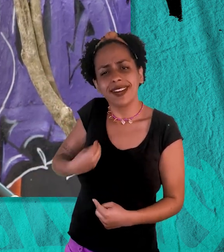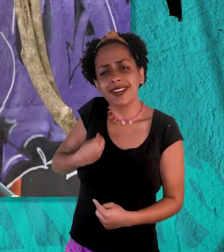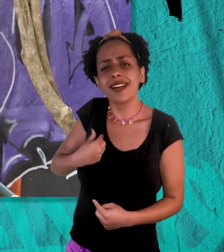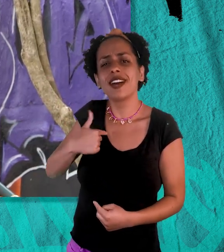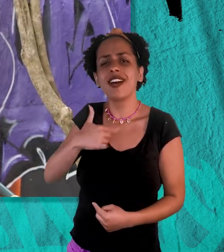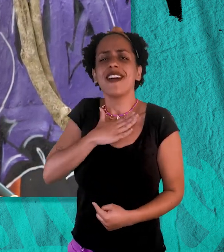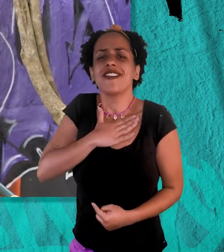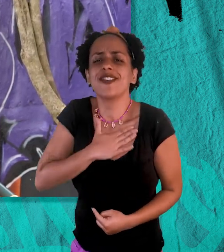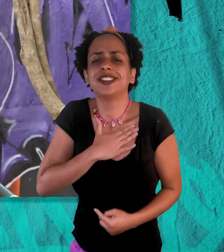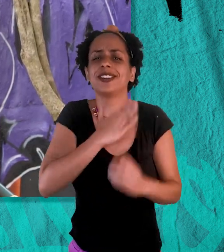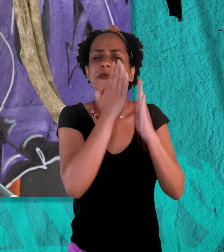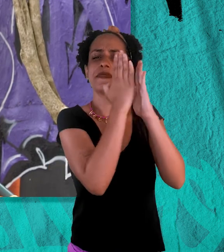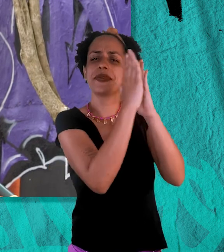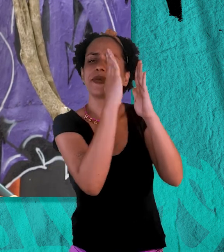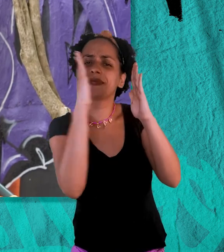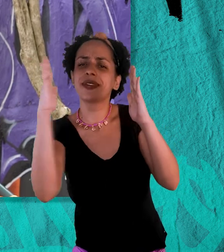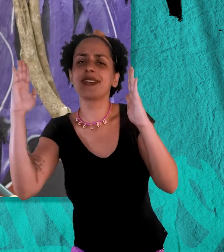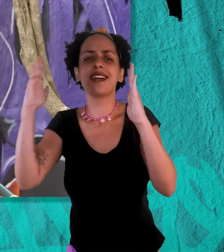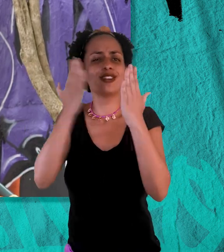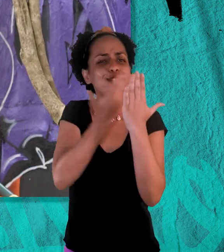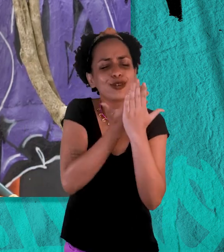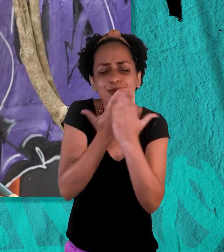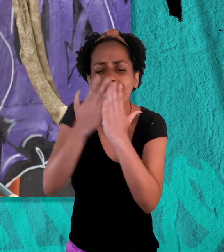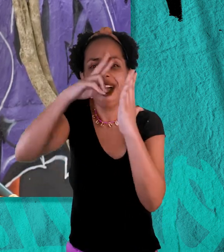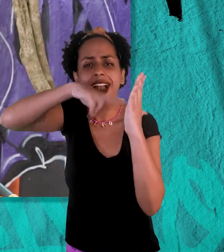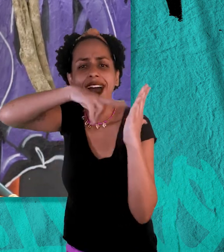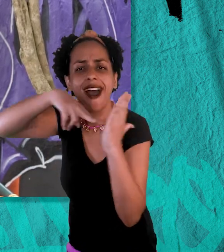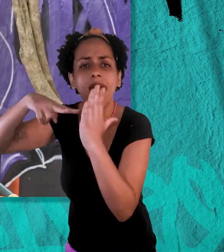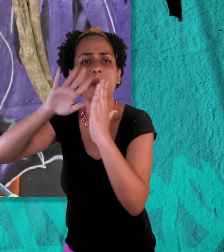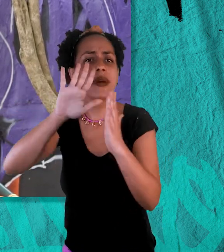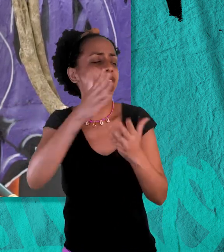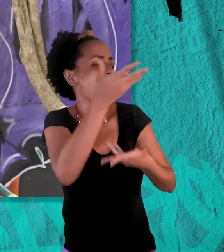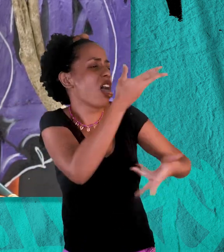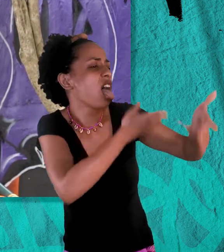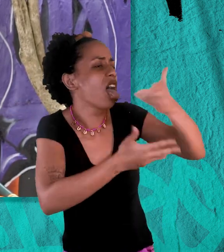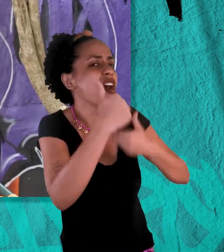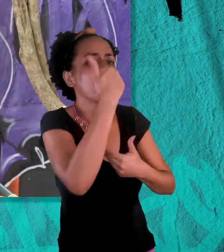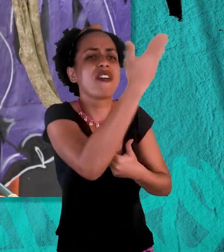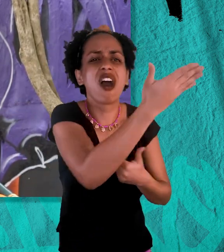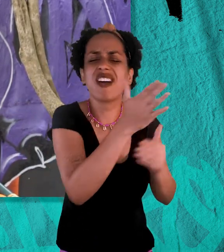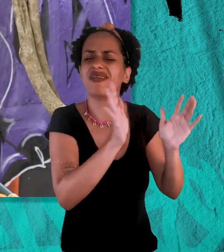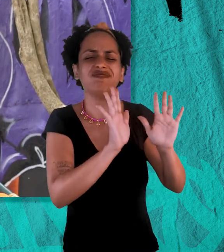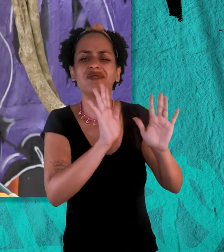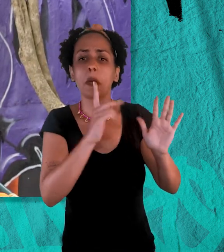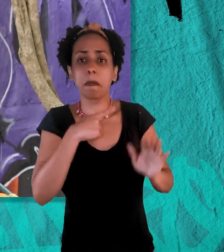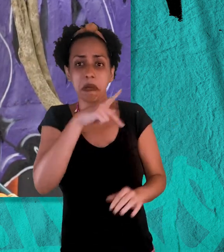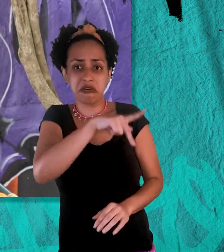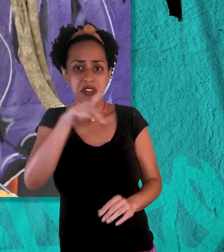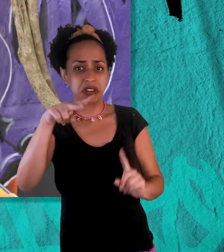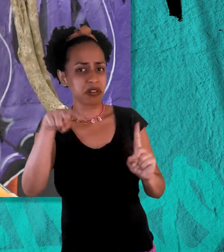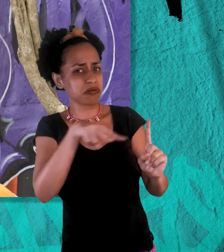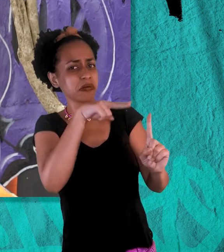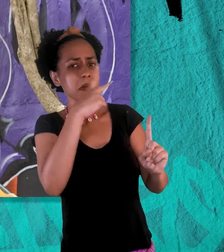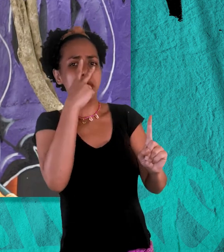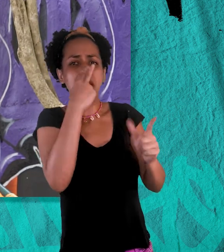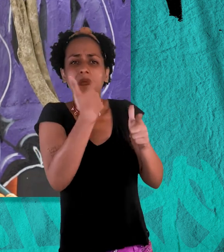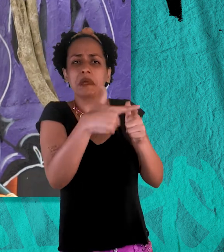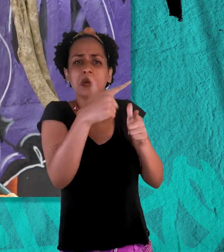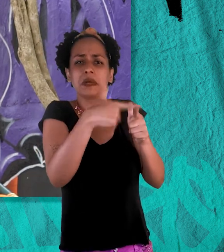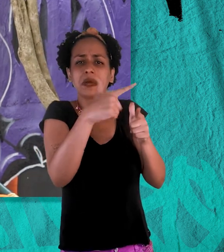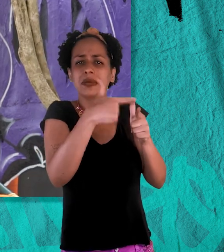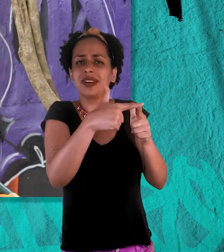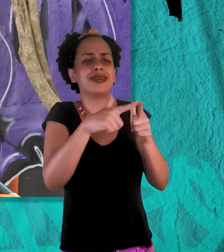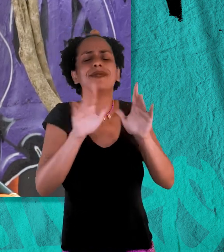gostava de passar mais tempo enfurnada dentro da biblioteca do que sociabilizando. O que isso, para as professoras, parecia um problema na realidade,